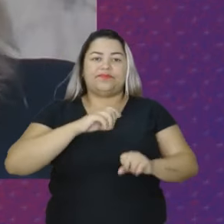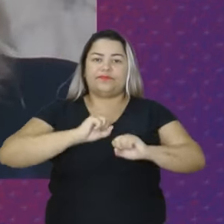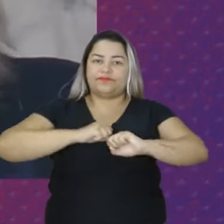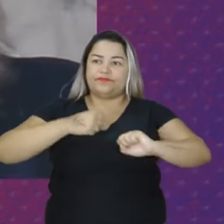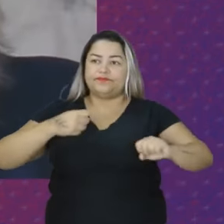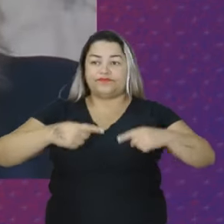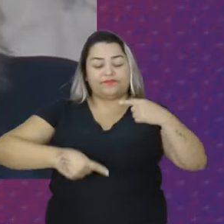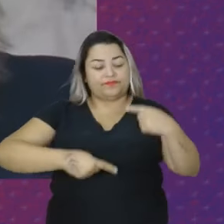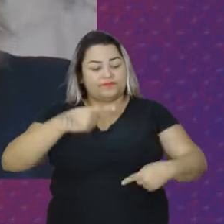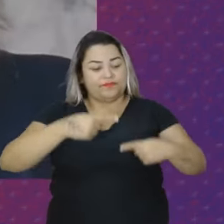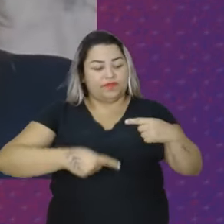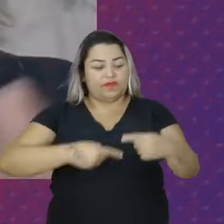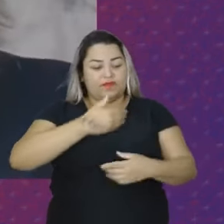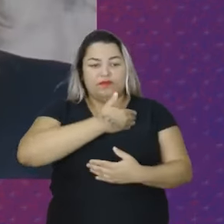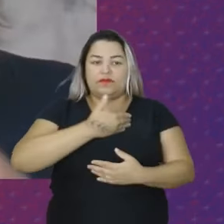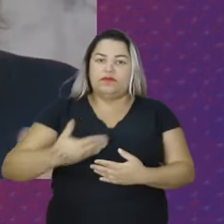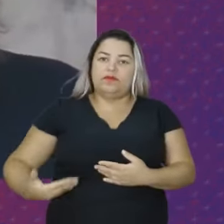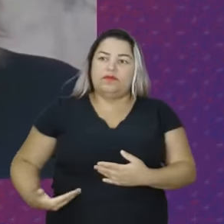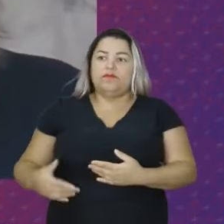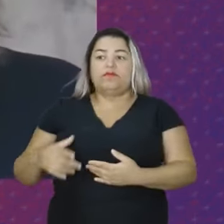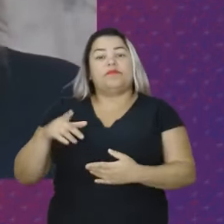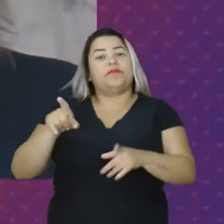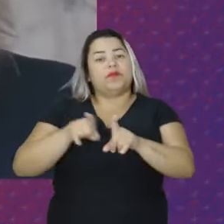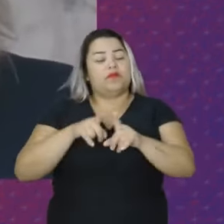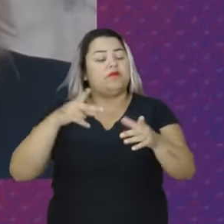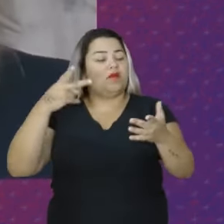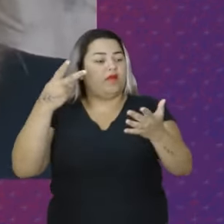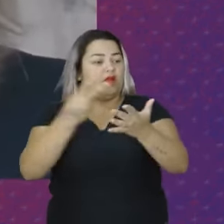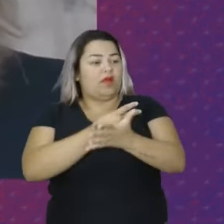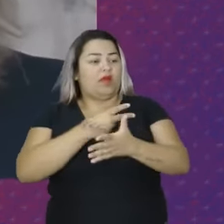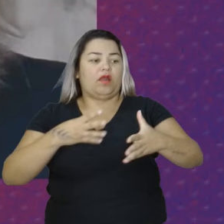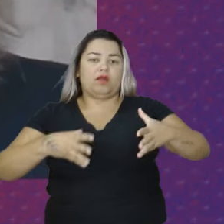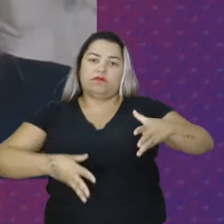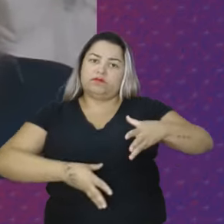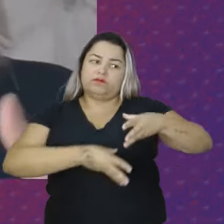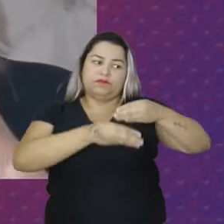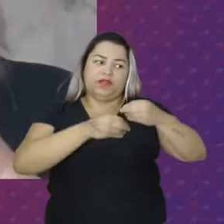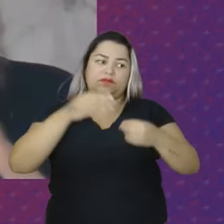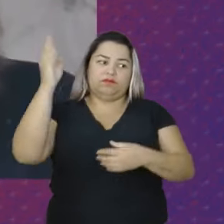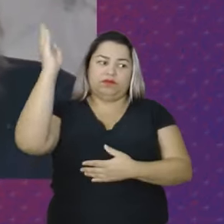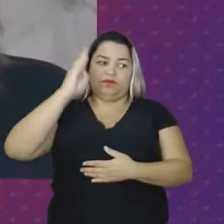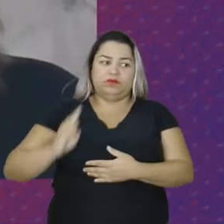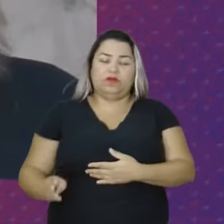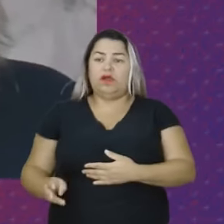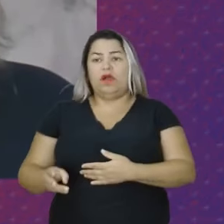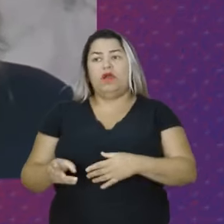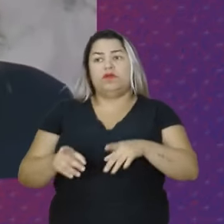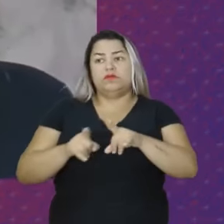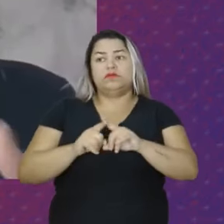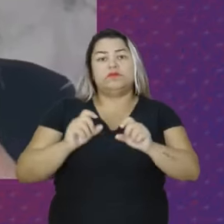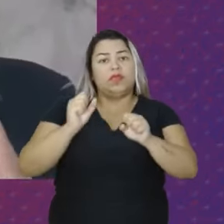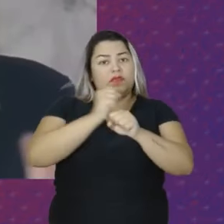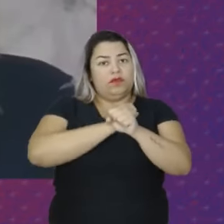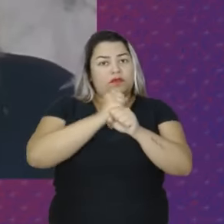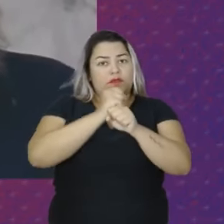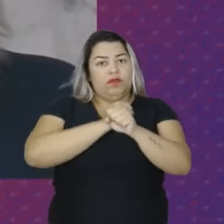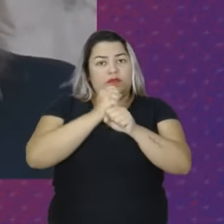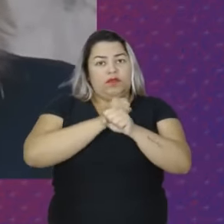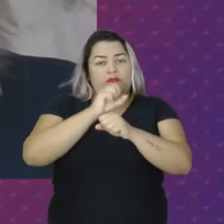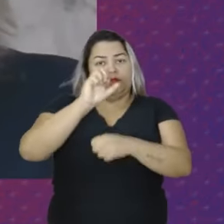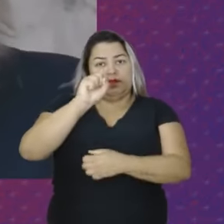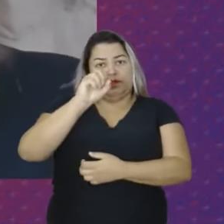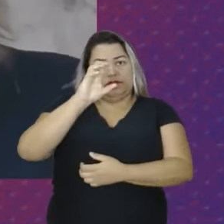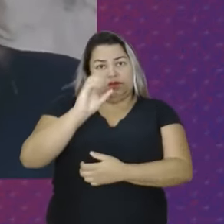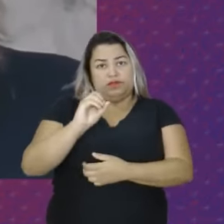das políticas públicas que vinham sendo implementadas no Brasil desde os anos 80,